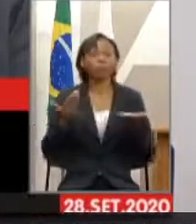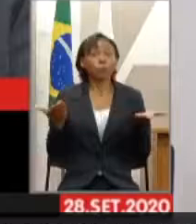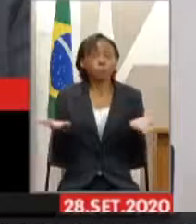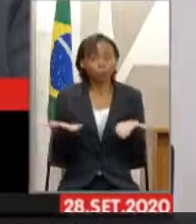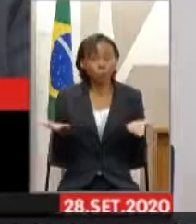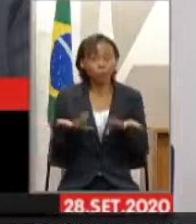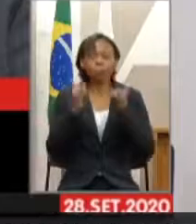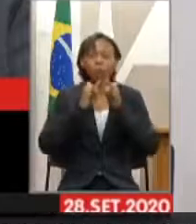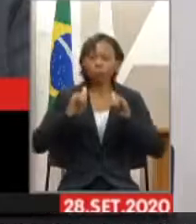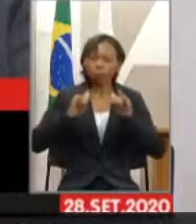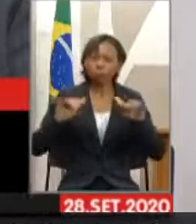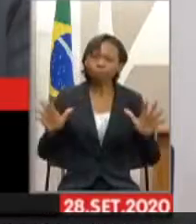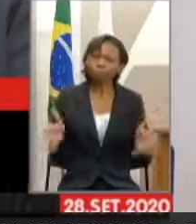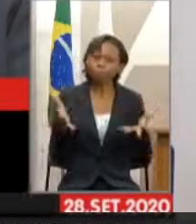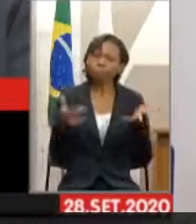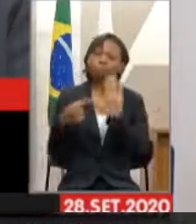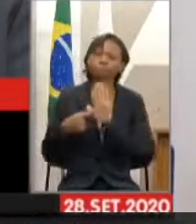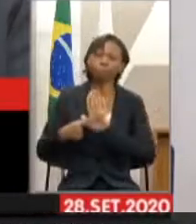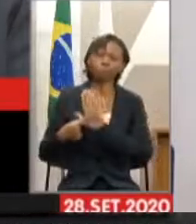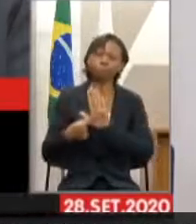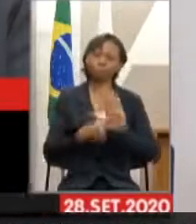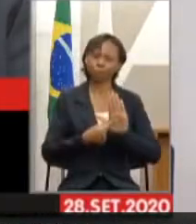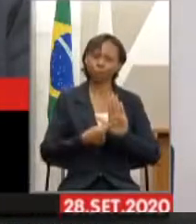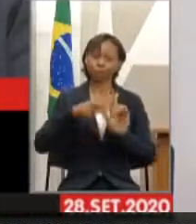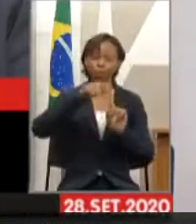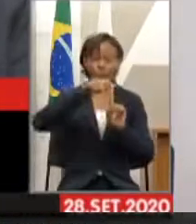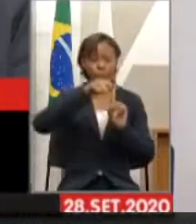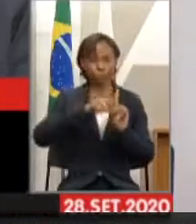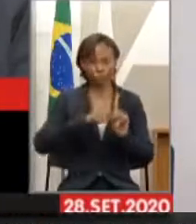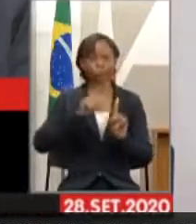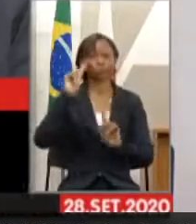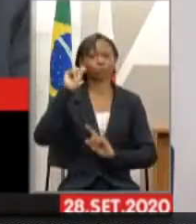para falar e para mostrar o mês dos surdos.